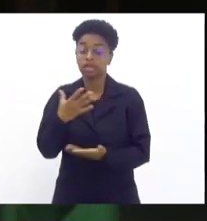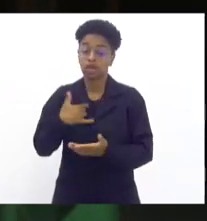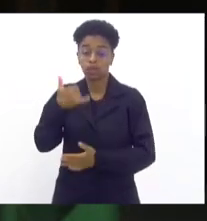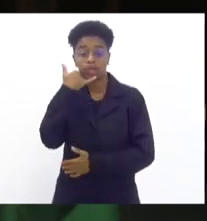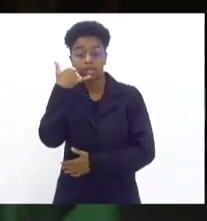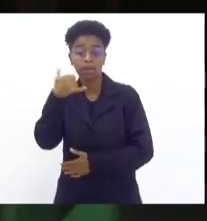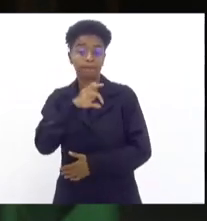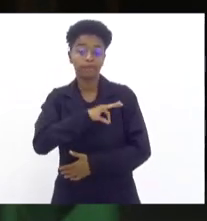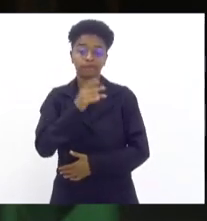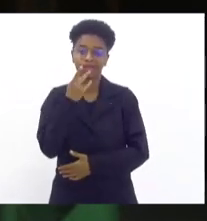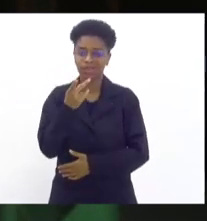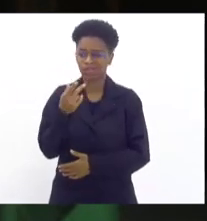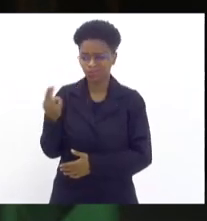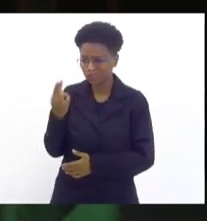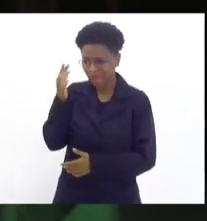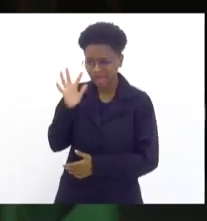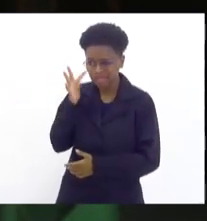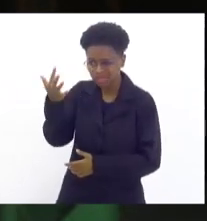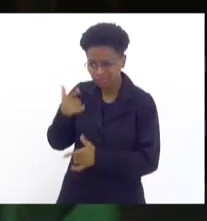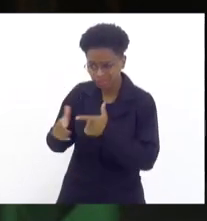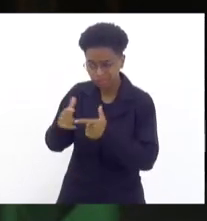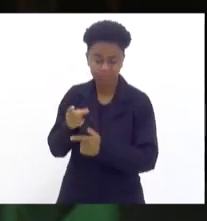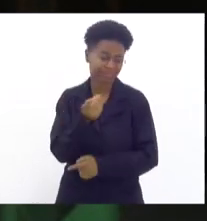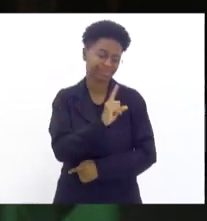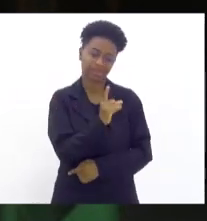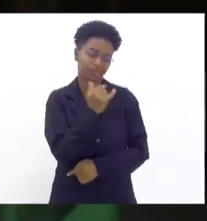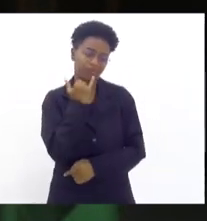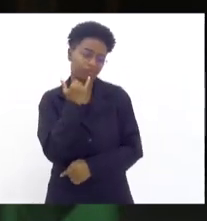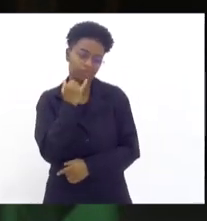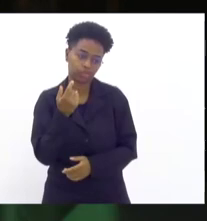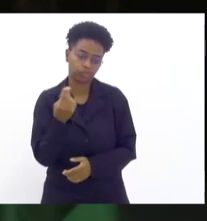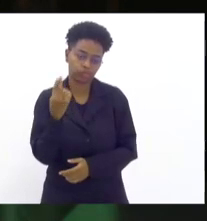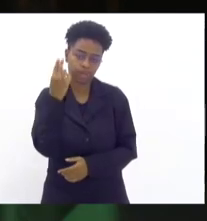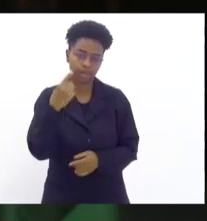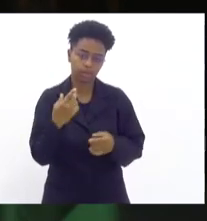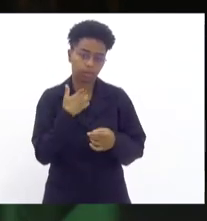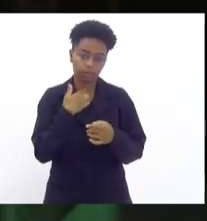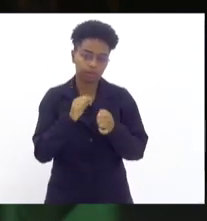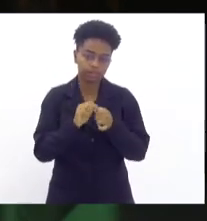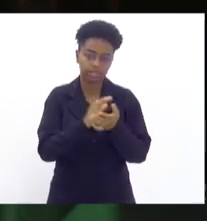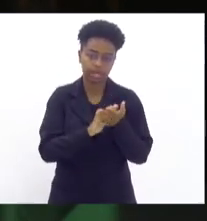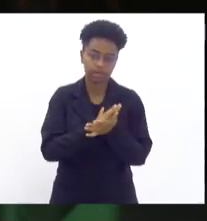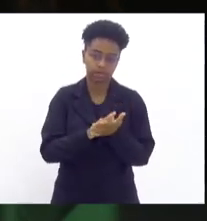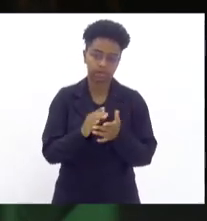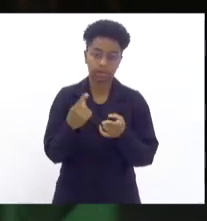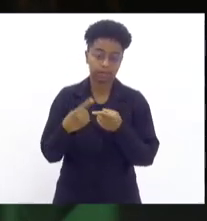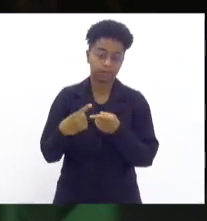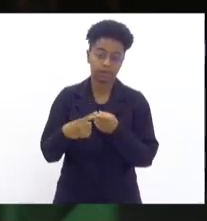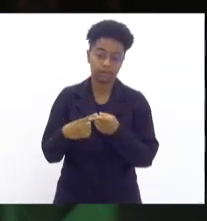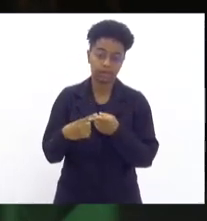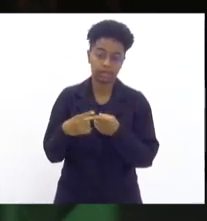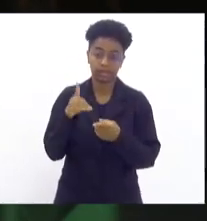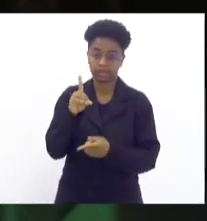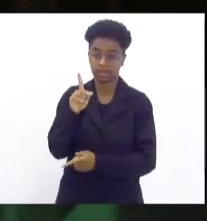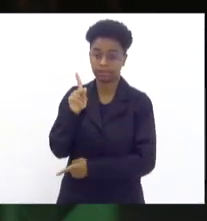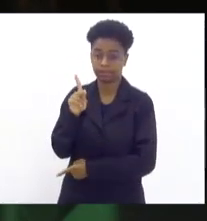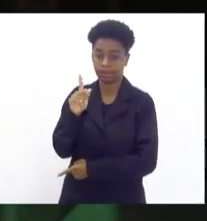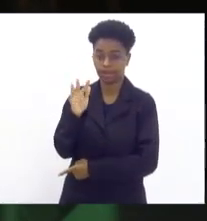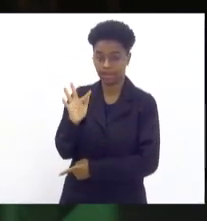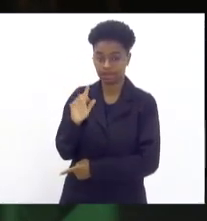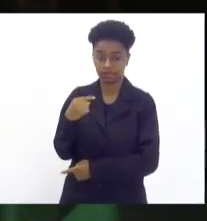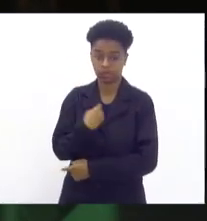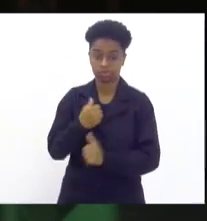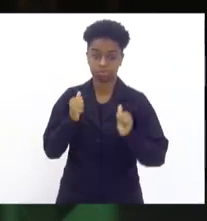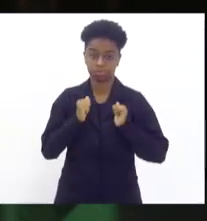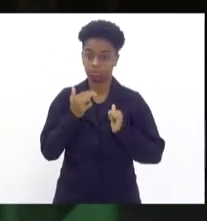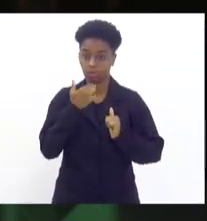policial, poxa, não dá para vocês resolverem isso. Não, dona Inês, infelizmente, nós não podemos fazer nada. Por conta dessas DPFs, nós estamos de mãos